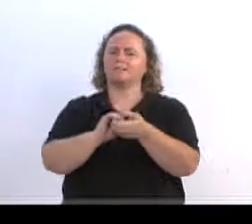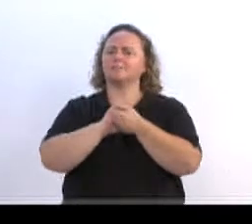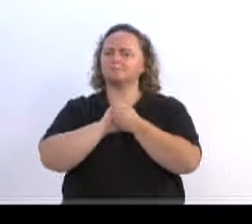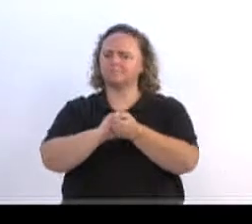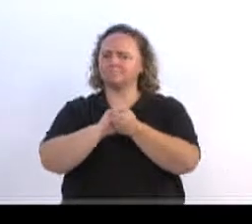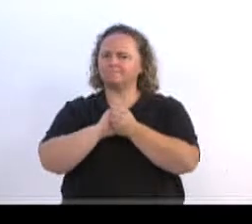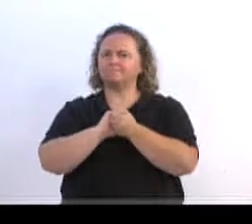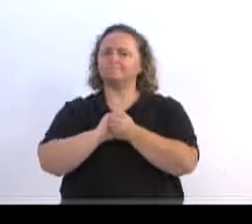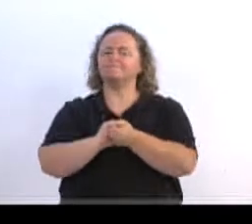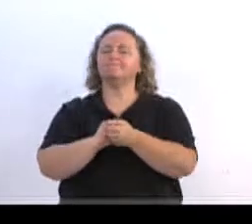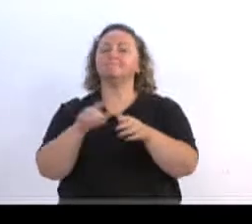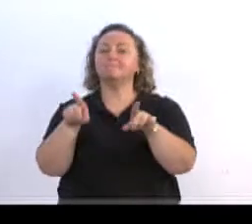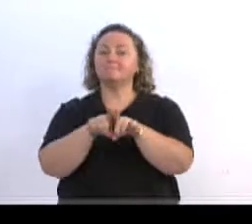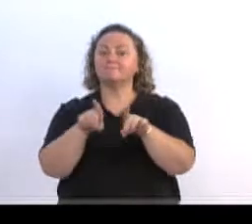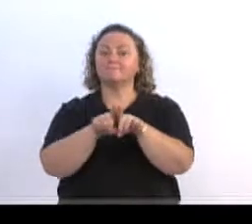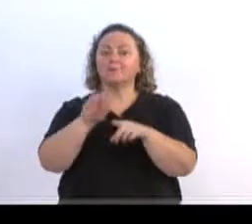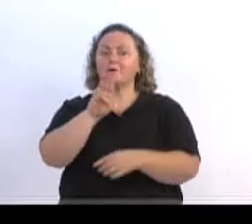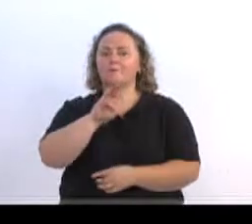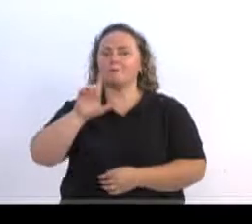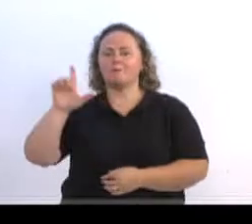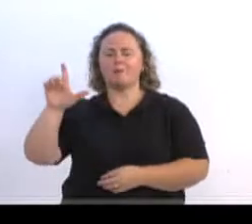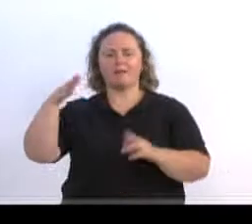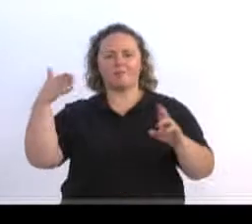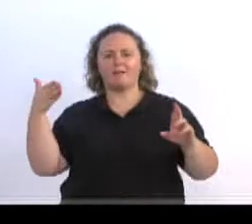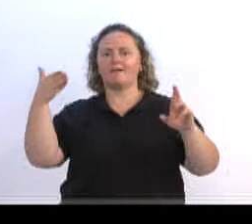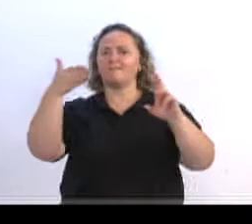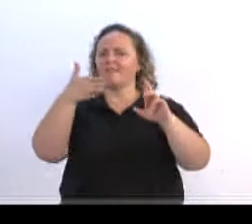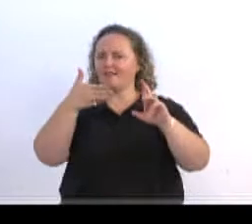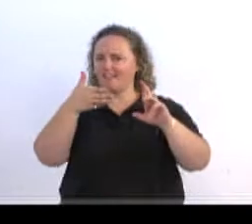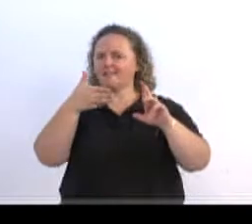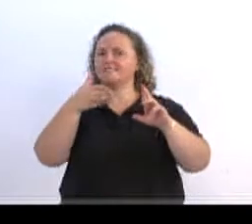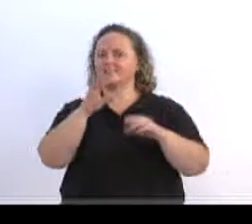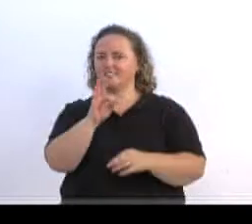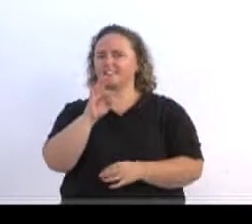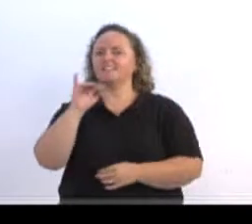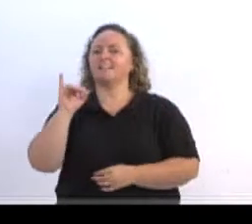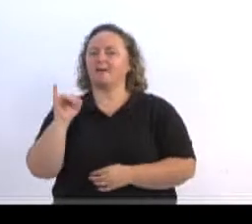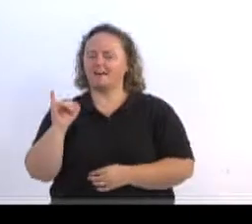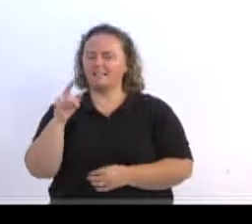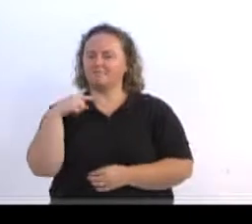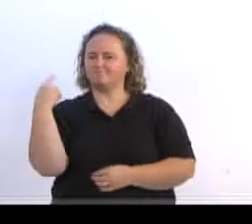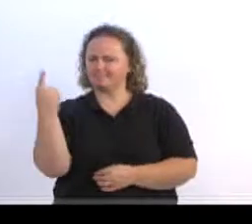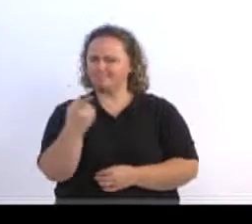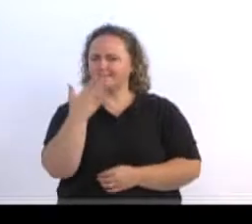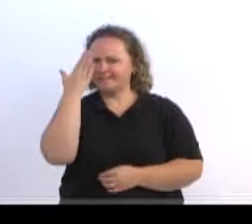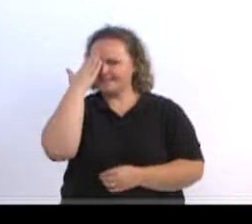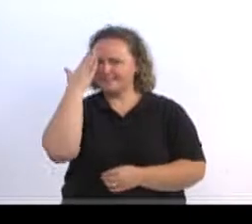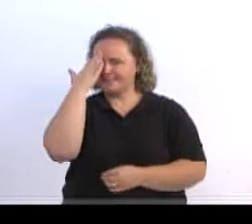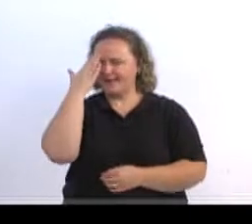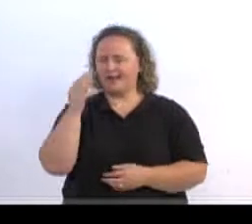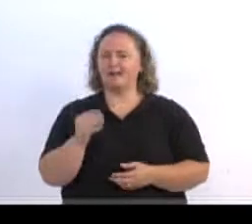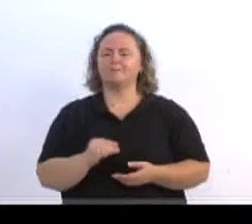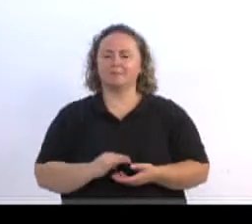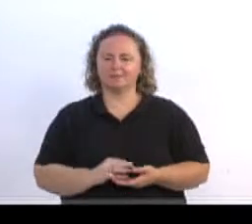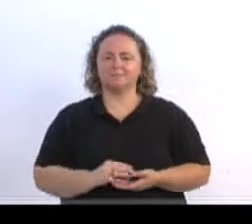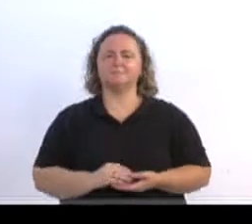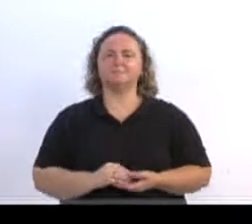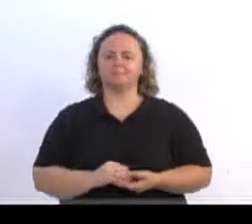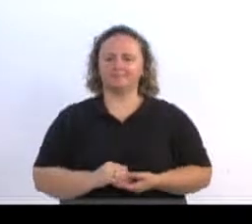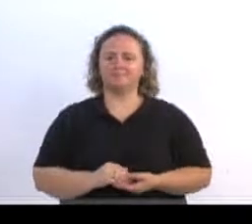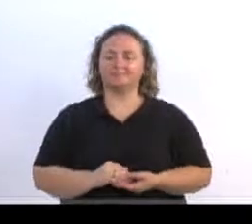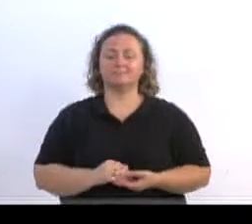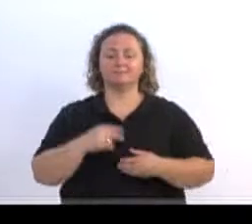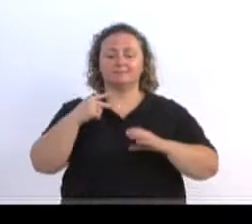inclusive Blumenau é uma referência de TI, e a gente sabe disso, aqui na Casa Legislativa,